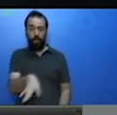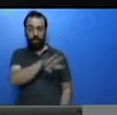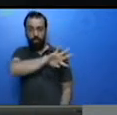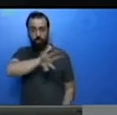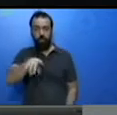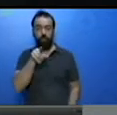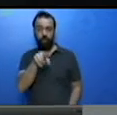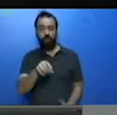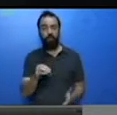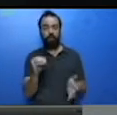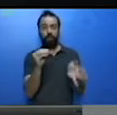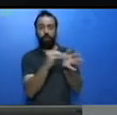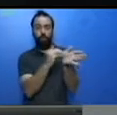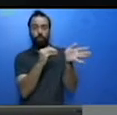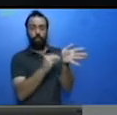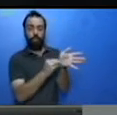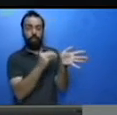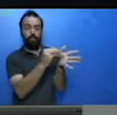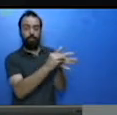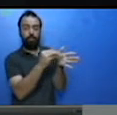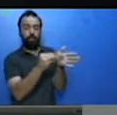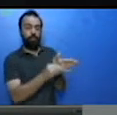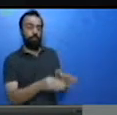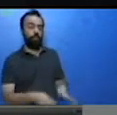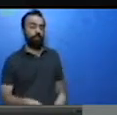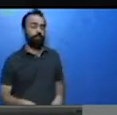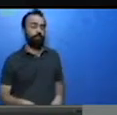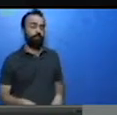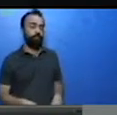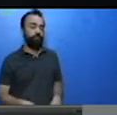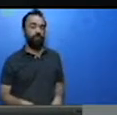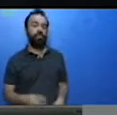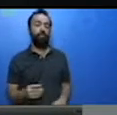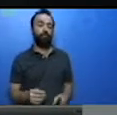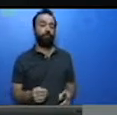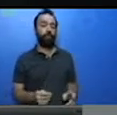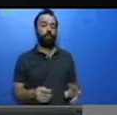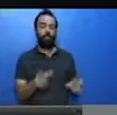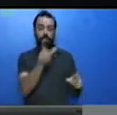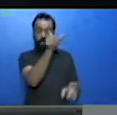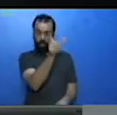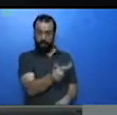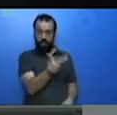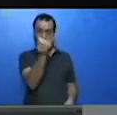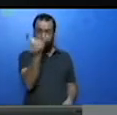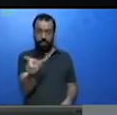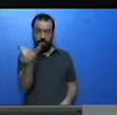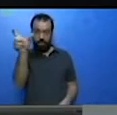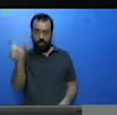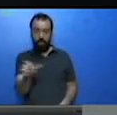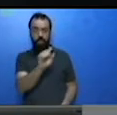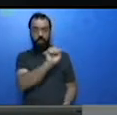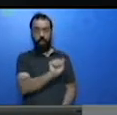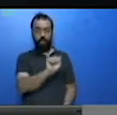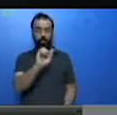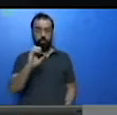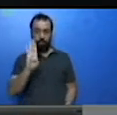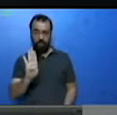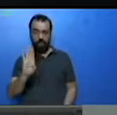quadros. Então, no quadro A, B e C, vamos usar a tabuada. E vamos